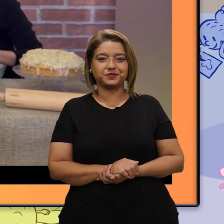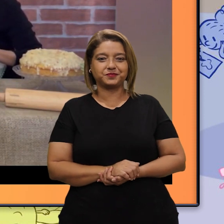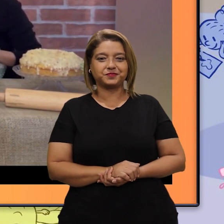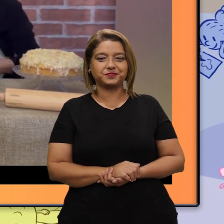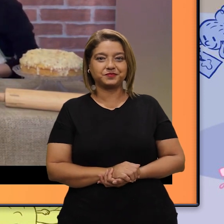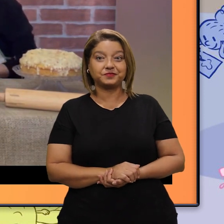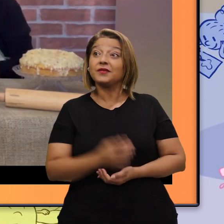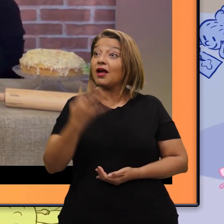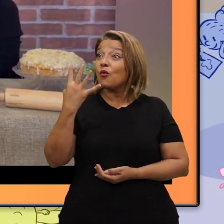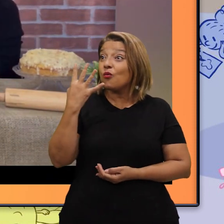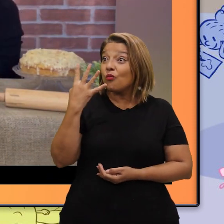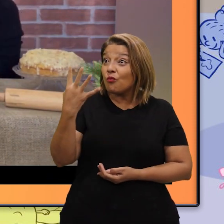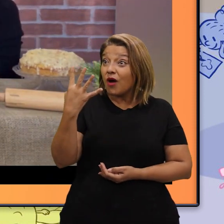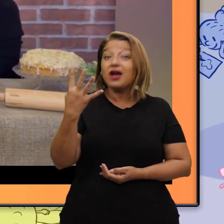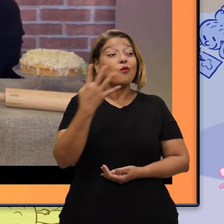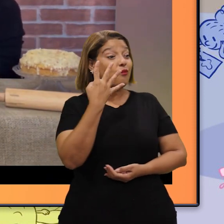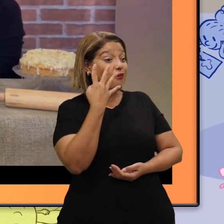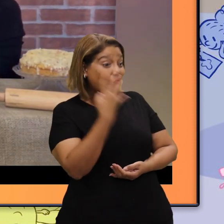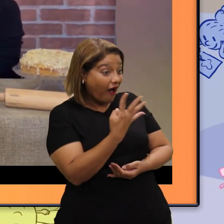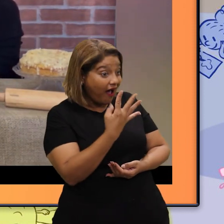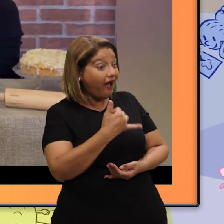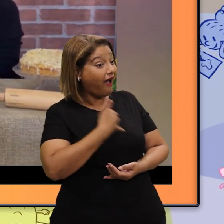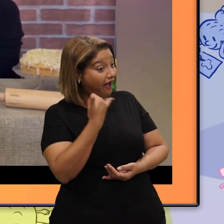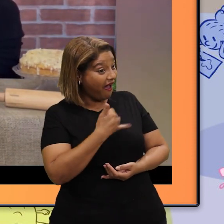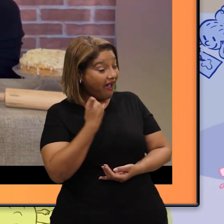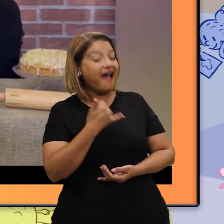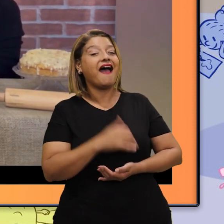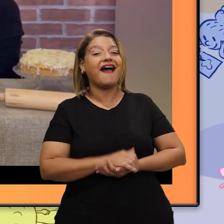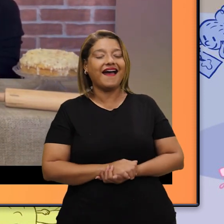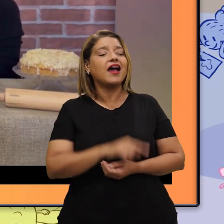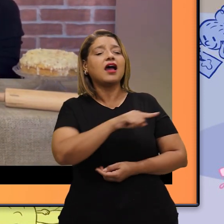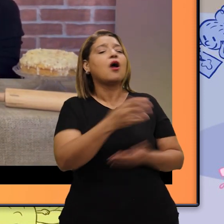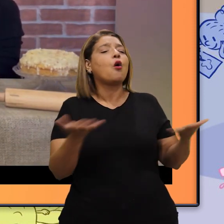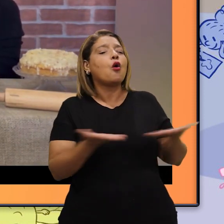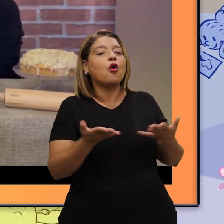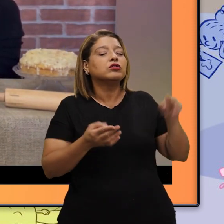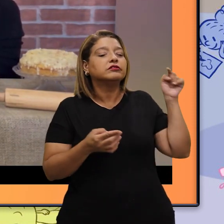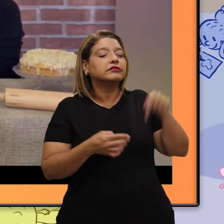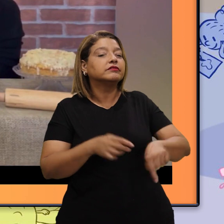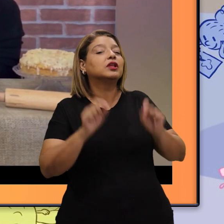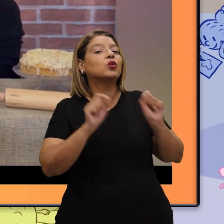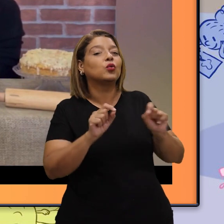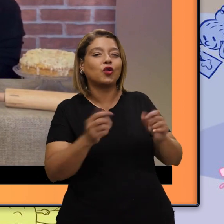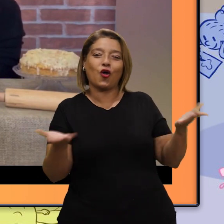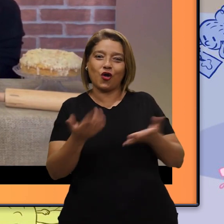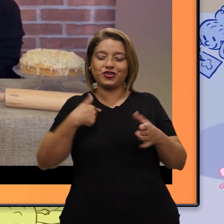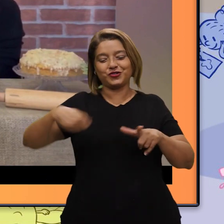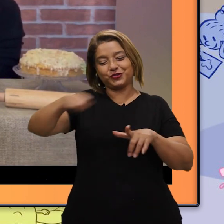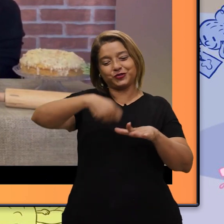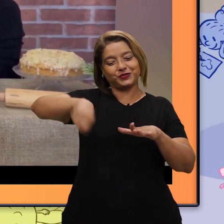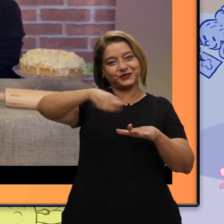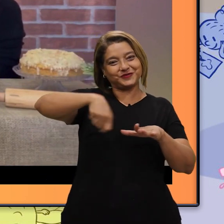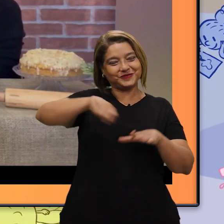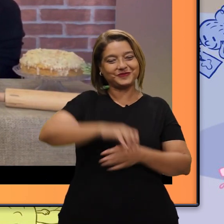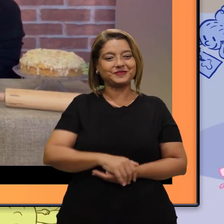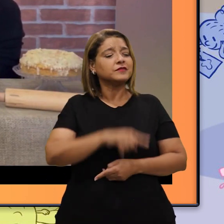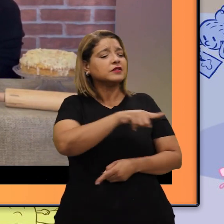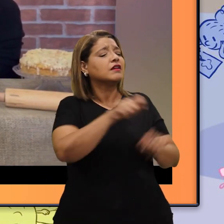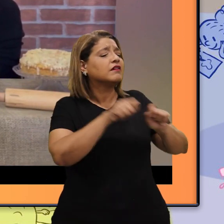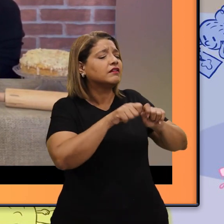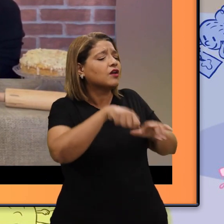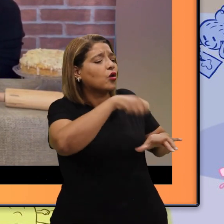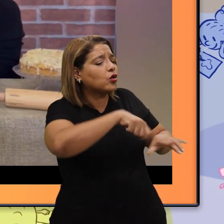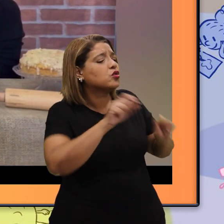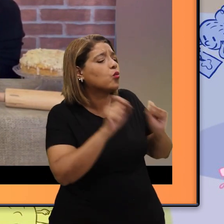Você tem quatro anos? Sim! E o que você veio fazer aqui hoje? Cozinhar! Cozinhar? O que você vai